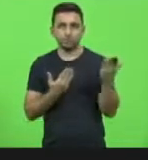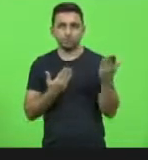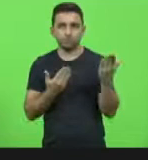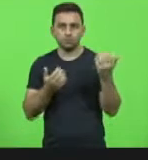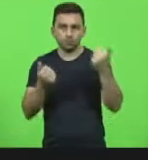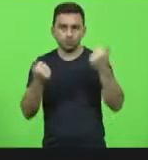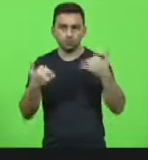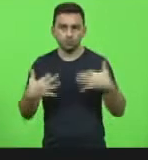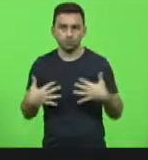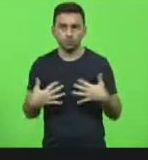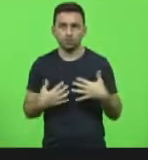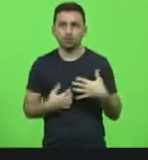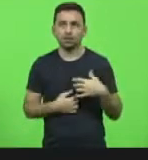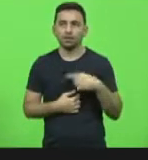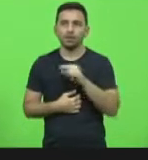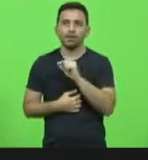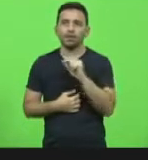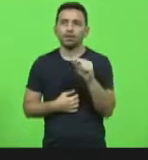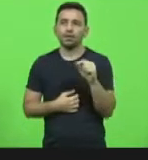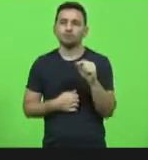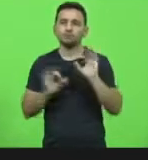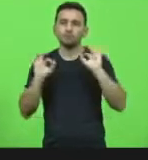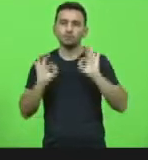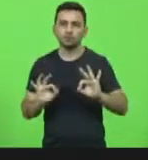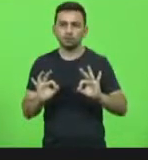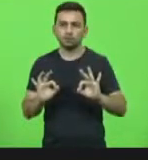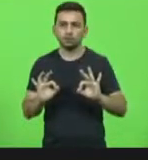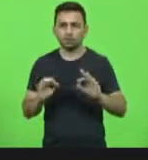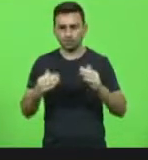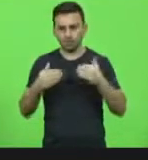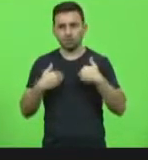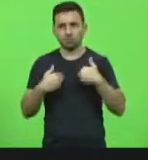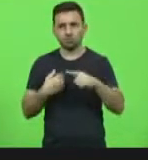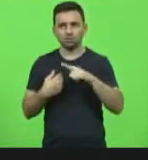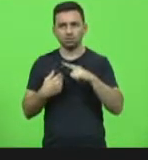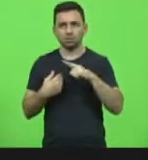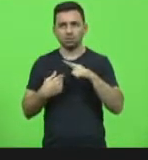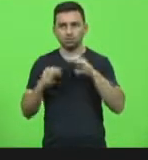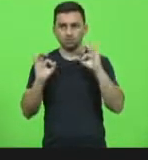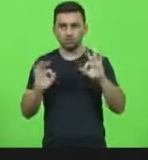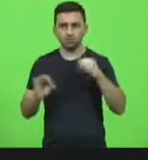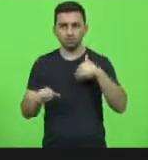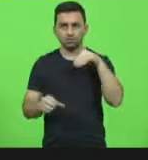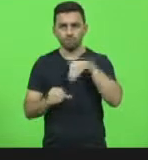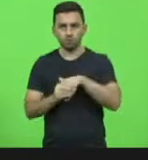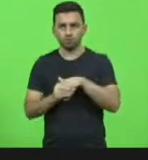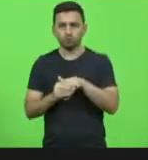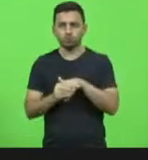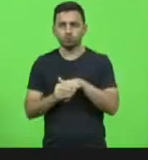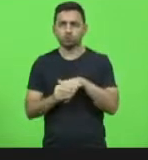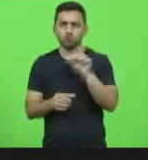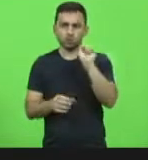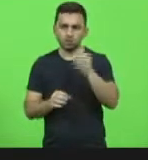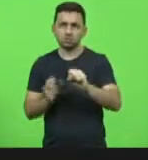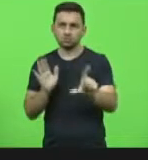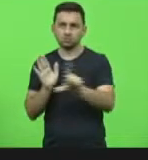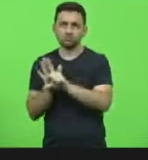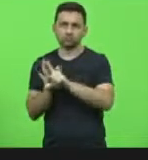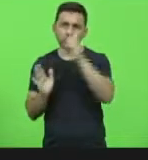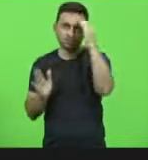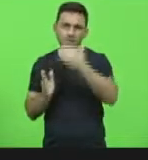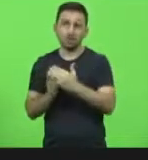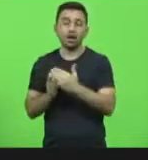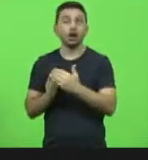colocou quem tem certeza, eu tenho certeza que o que eu estou votando é totalmente legal, o que diz a